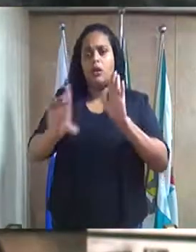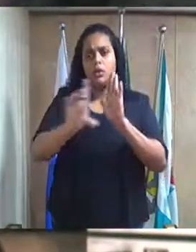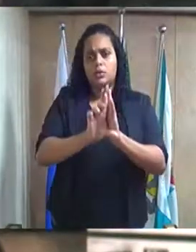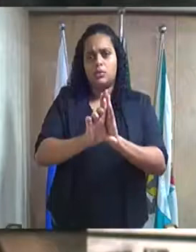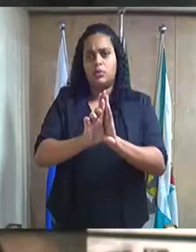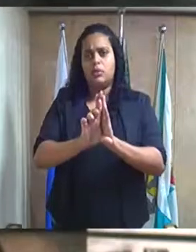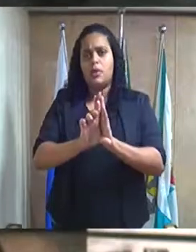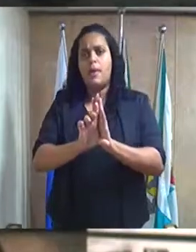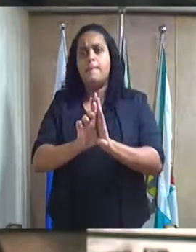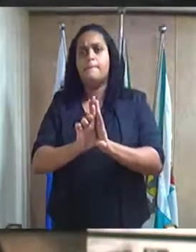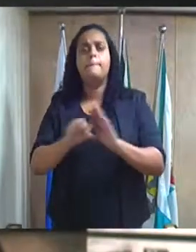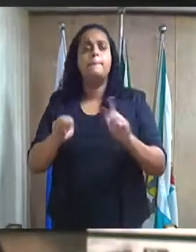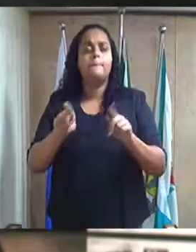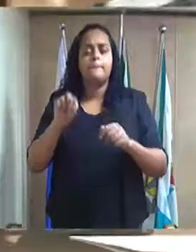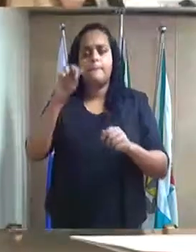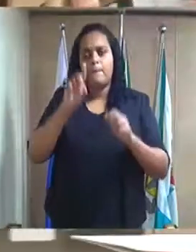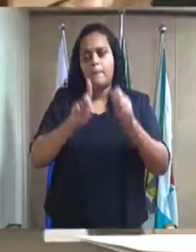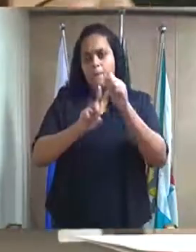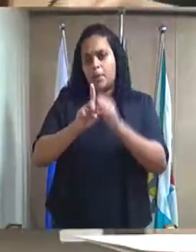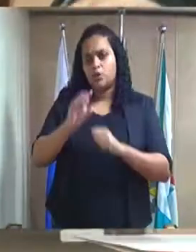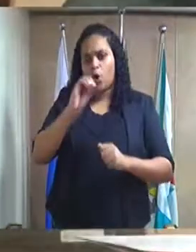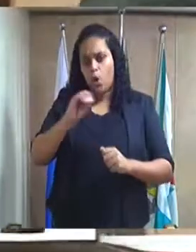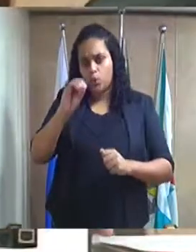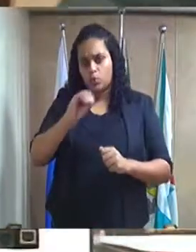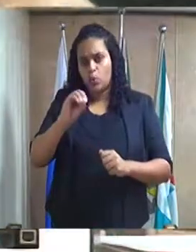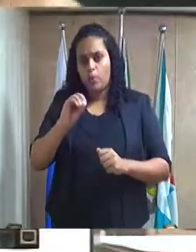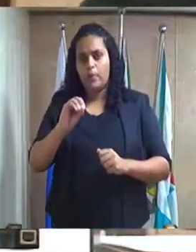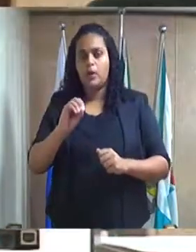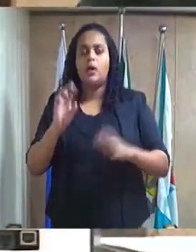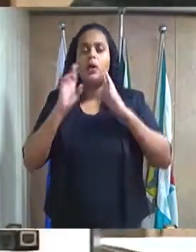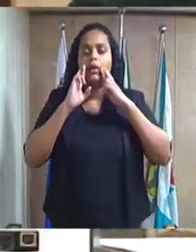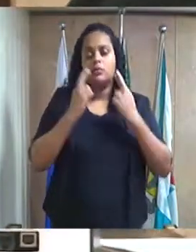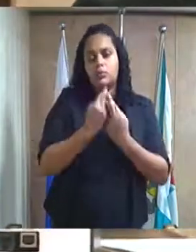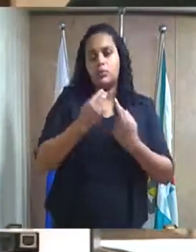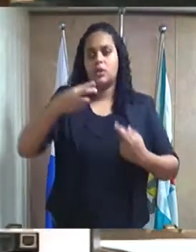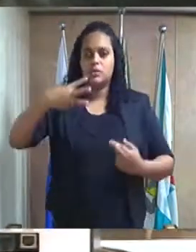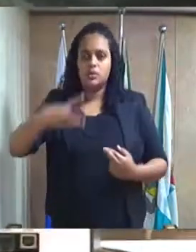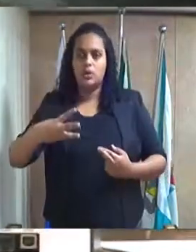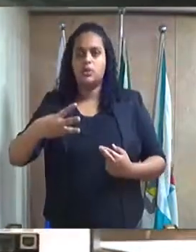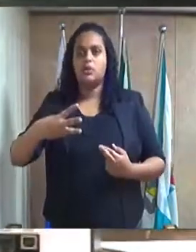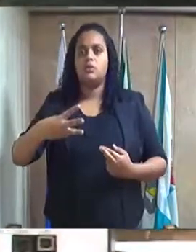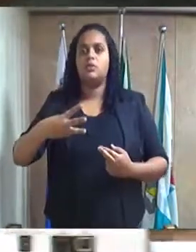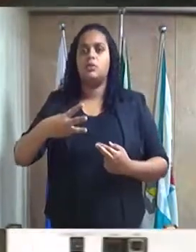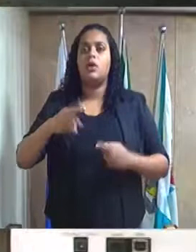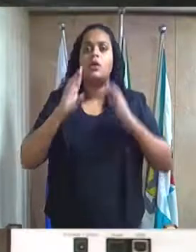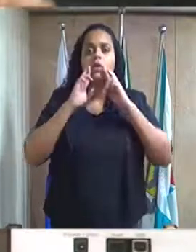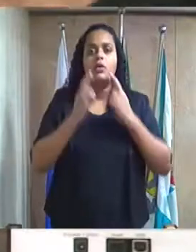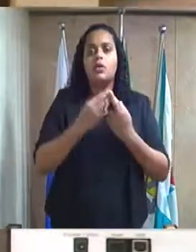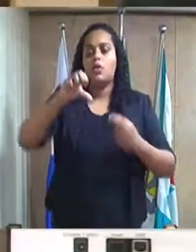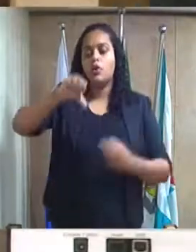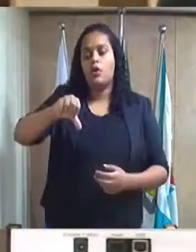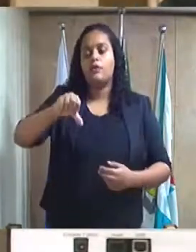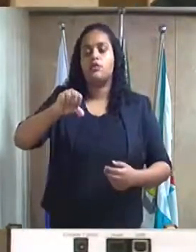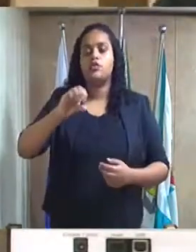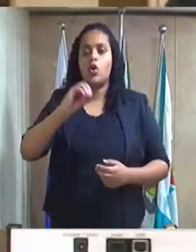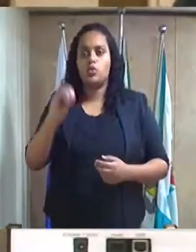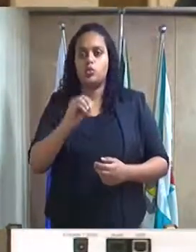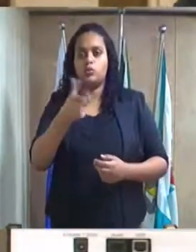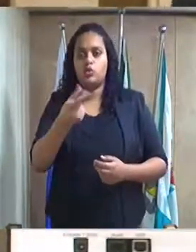Ordinária do mês de outubro, 3ª Reunião de 9 de outubro de 2018. Expediente.